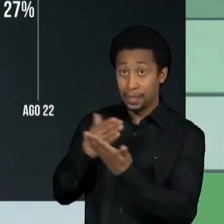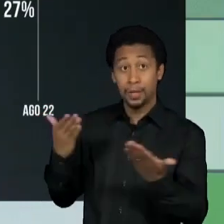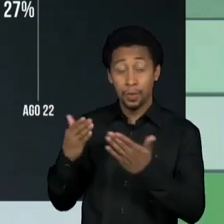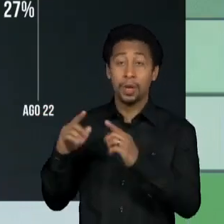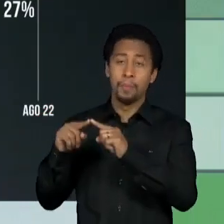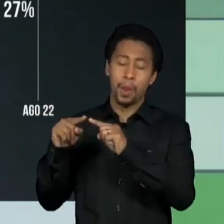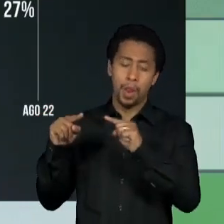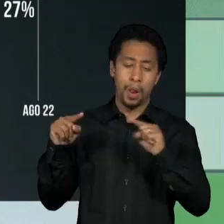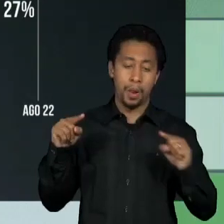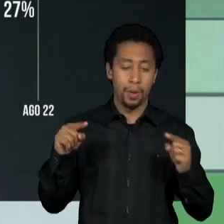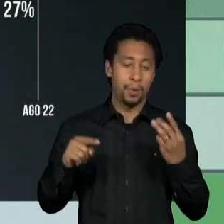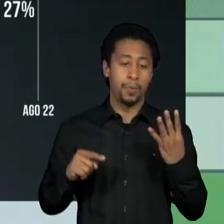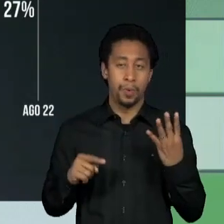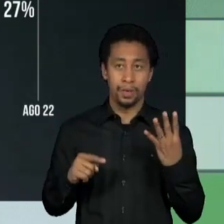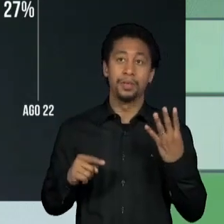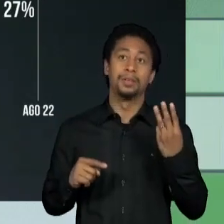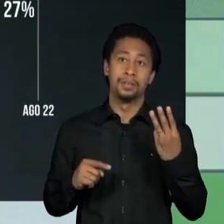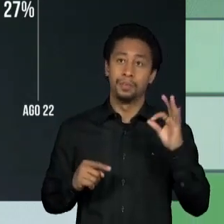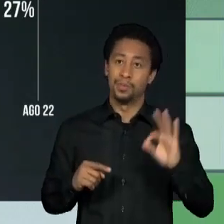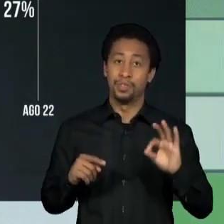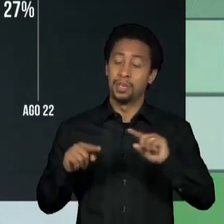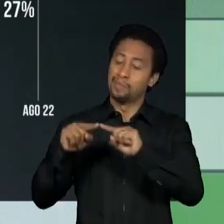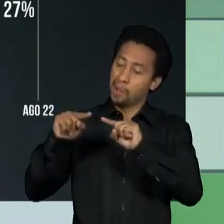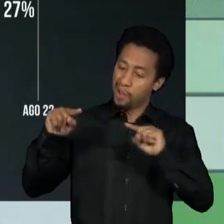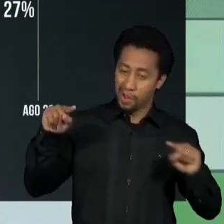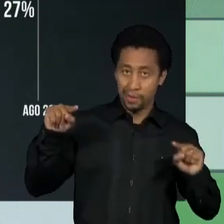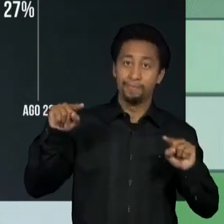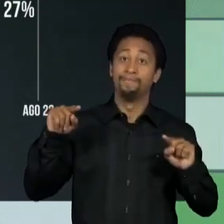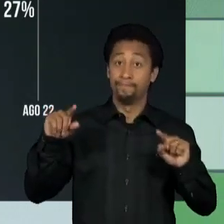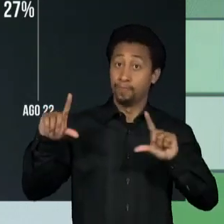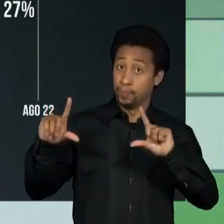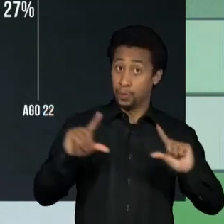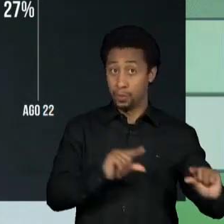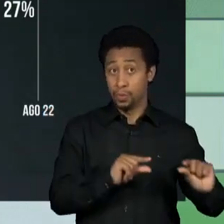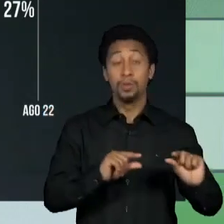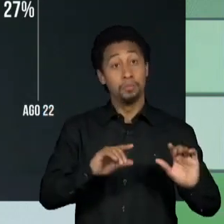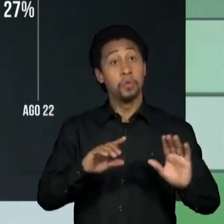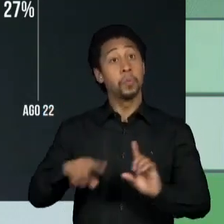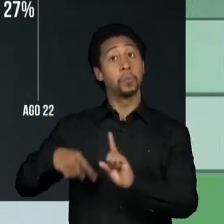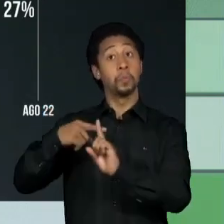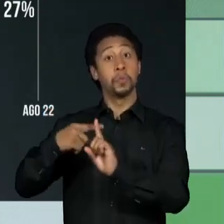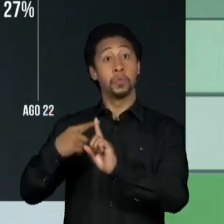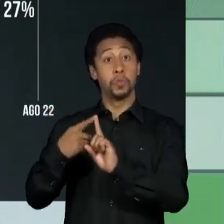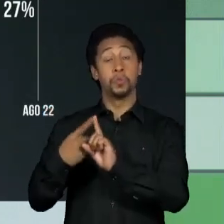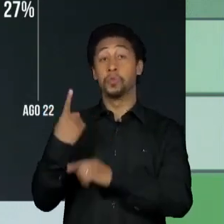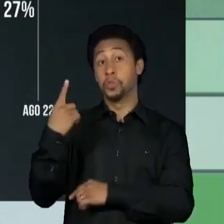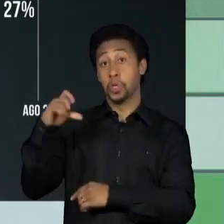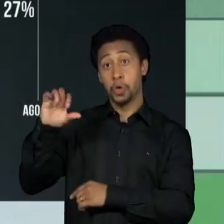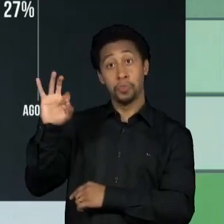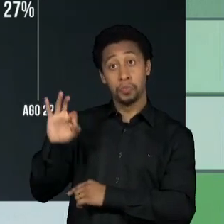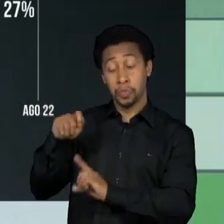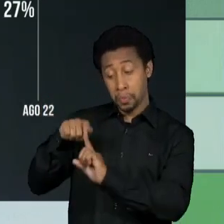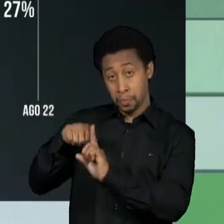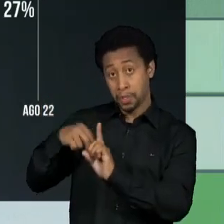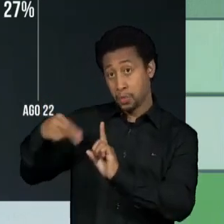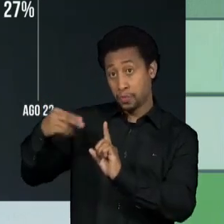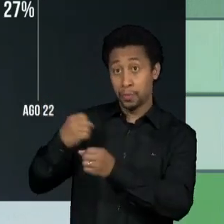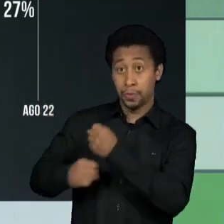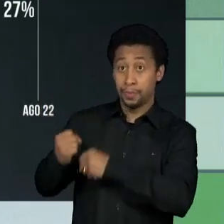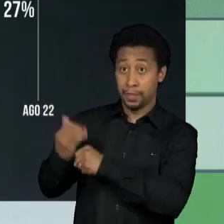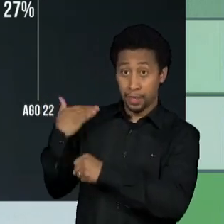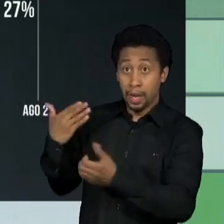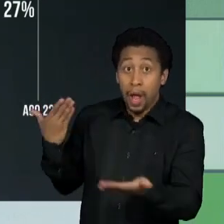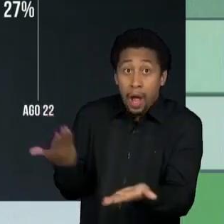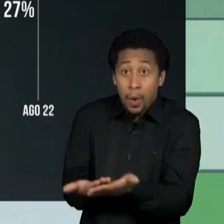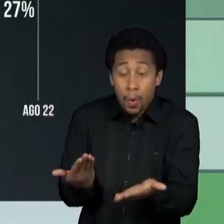43%, o menor índice do período. A avaliação positiva passou de 19% em novembro do ano passado para 27%